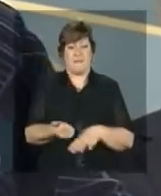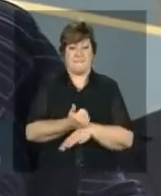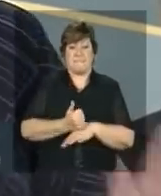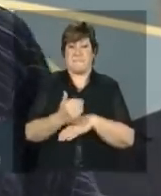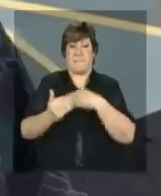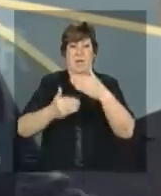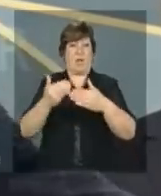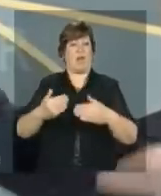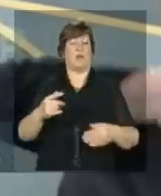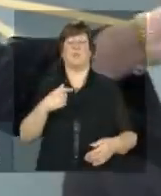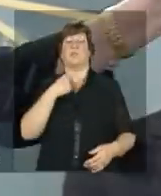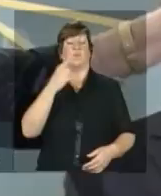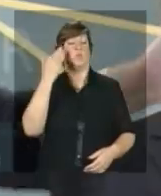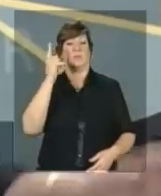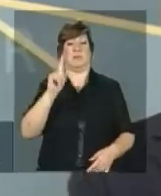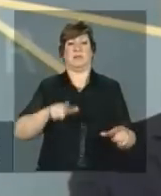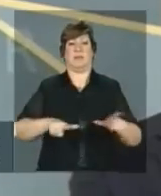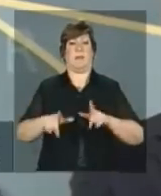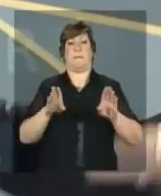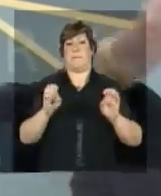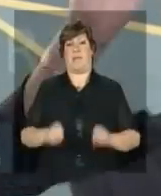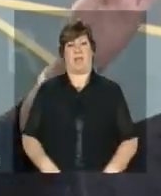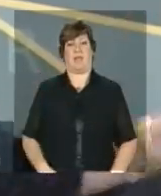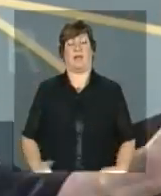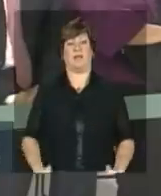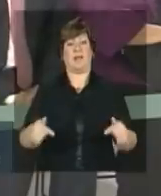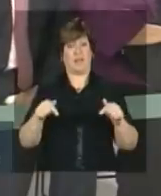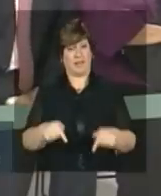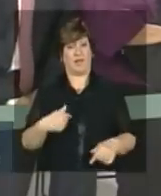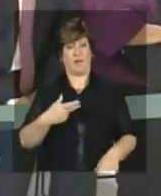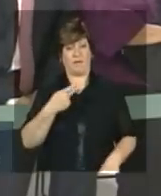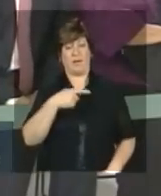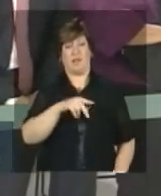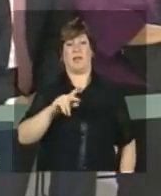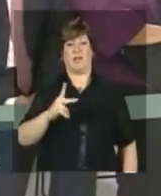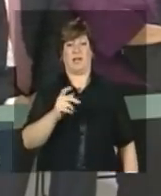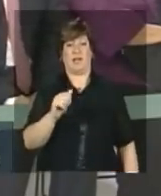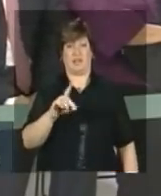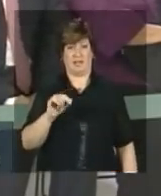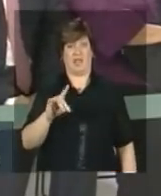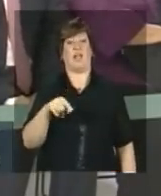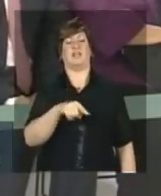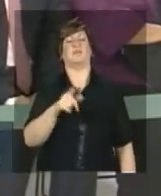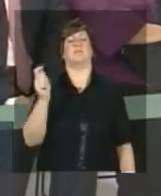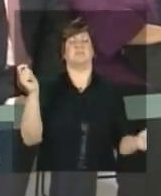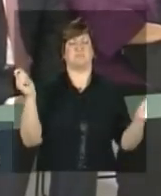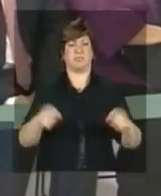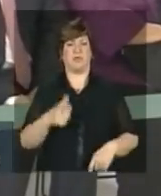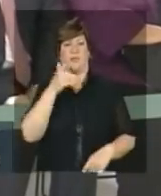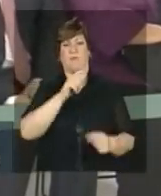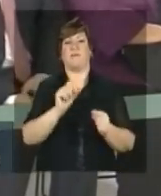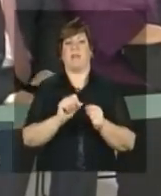gestão e aqui eu quero reconhecer que o Fernando é capaz de fazer isto